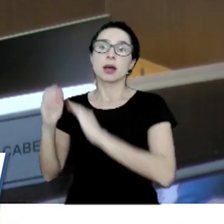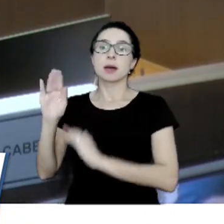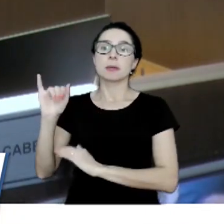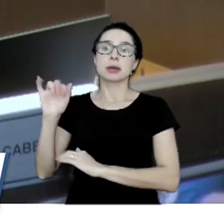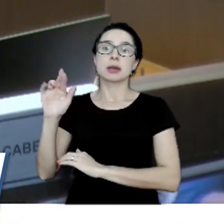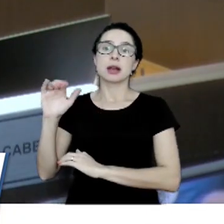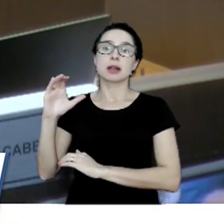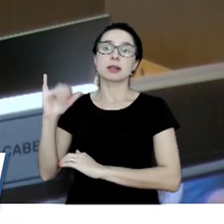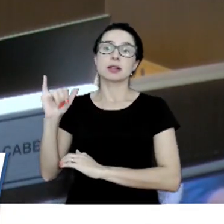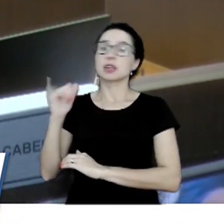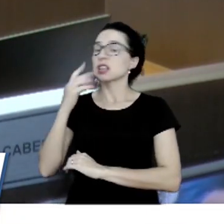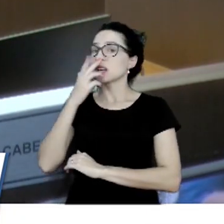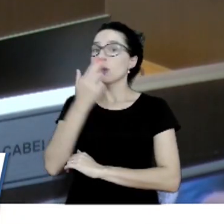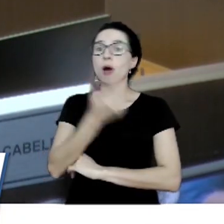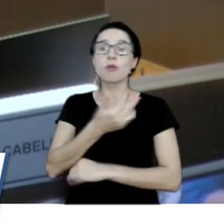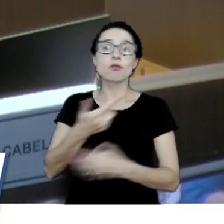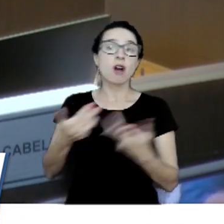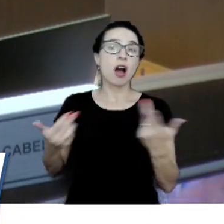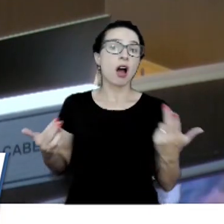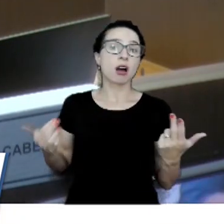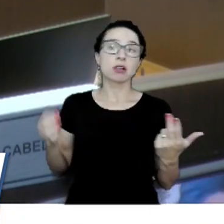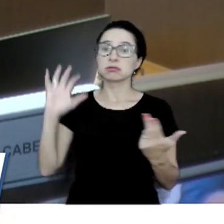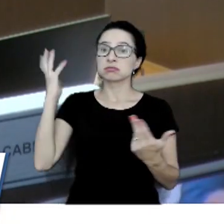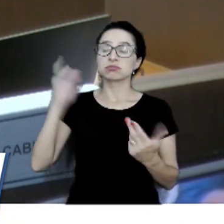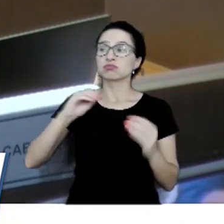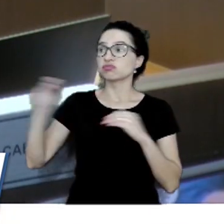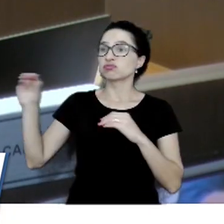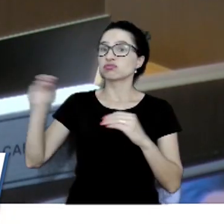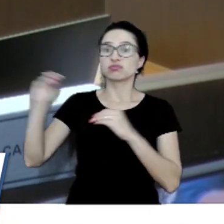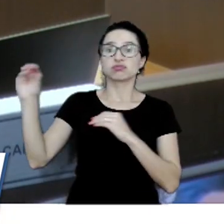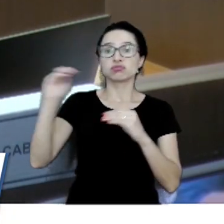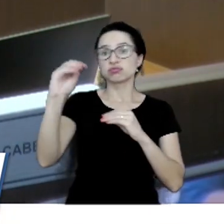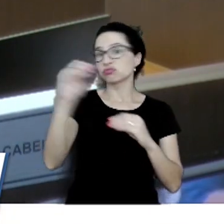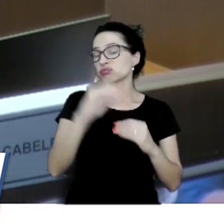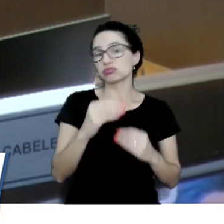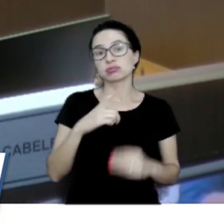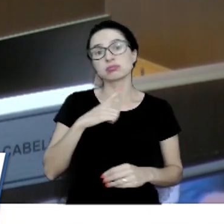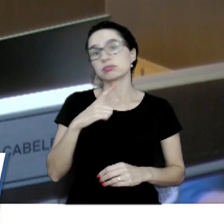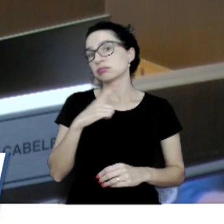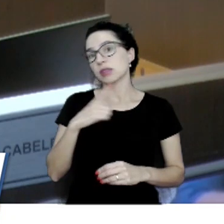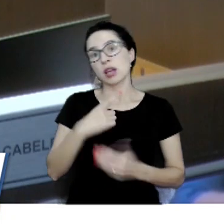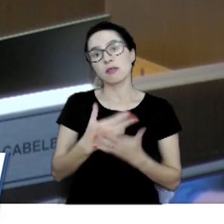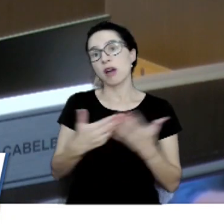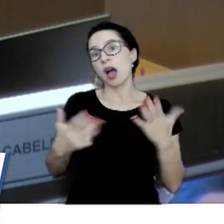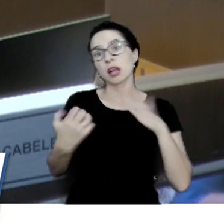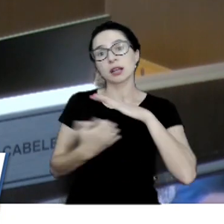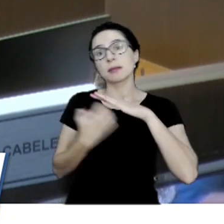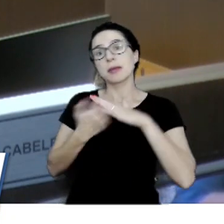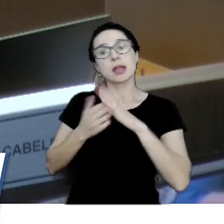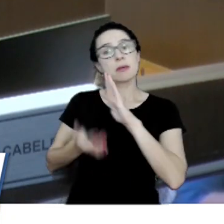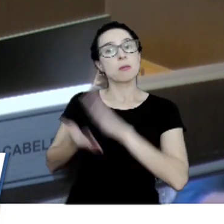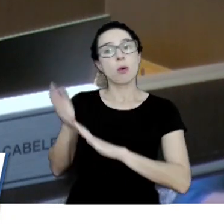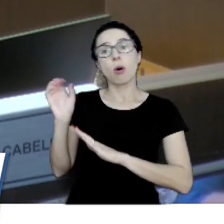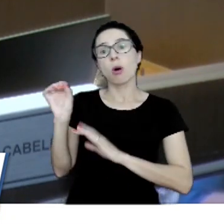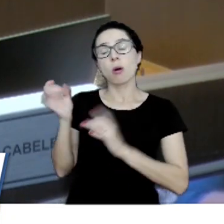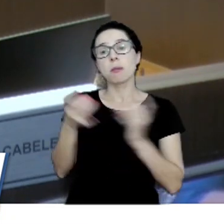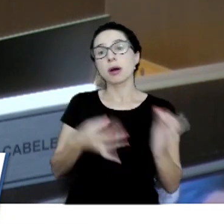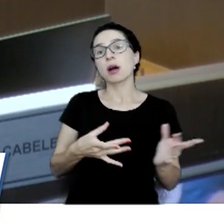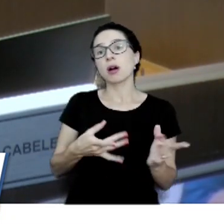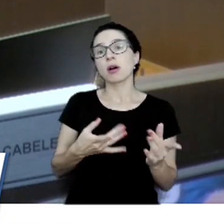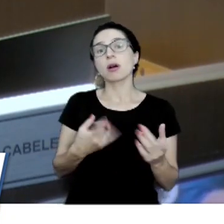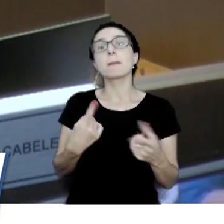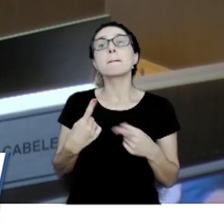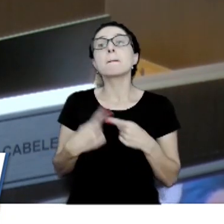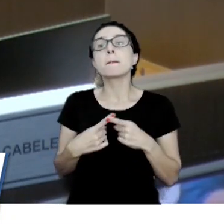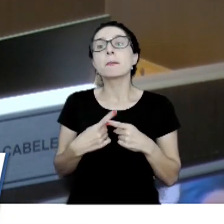com o Choque Doce, que foi para a cidade vizinha, Brodowski, e várias outras empresas que foram embora. Então, por que não